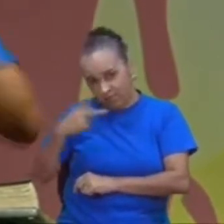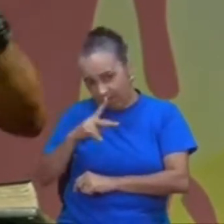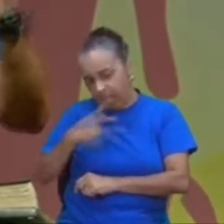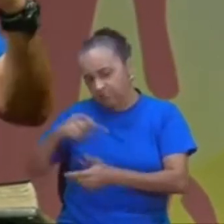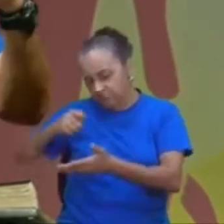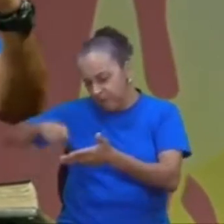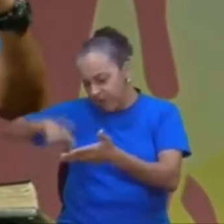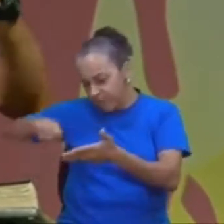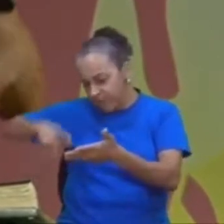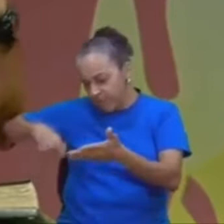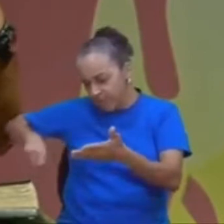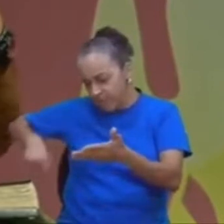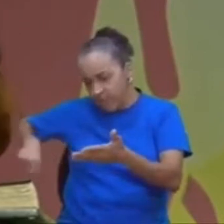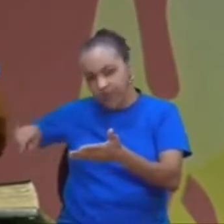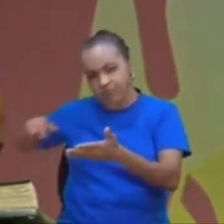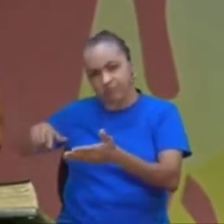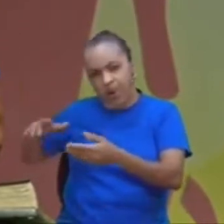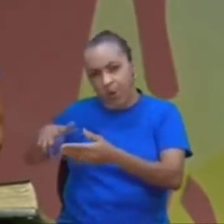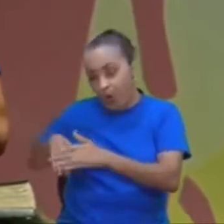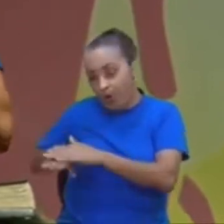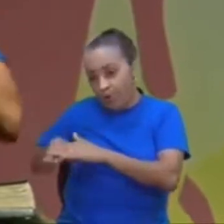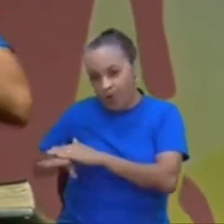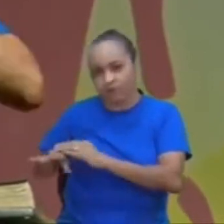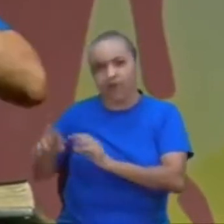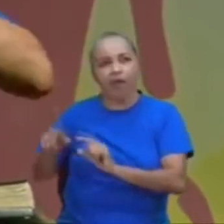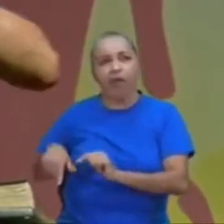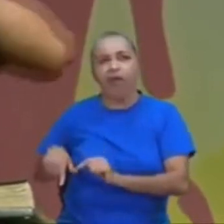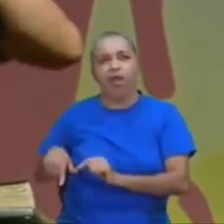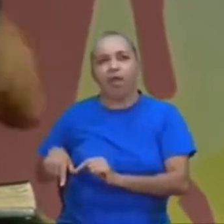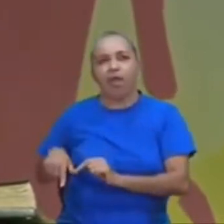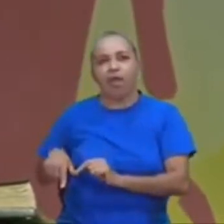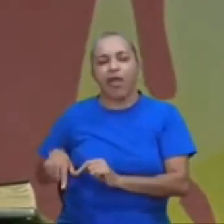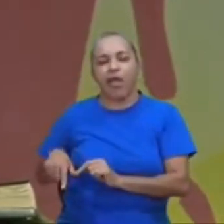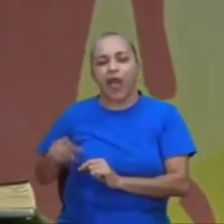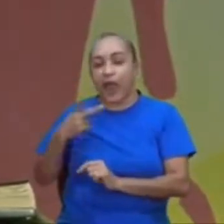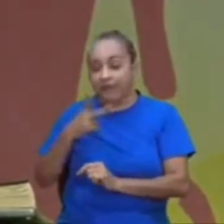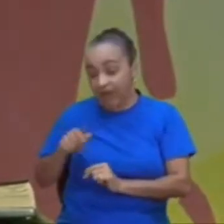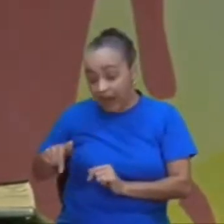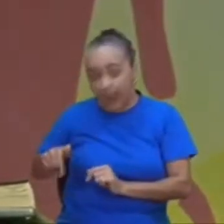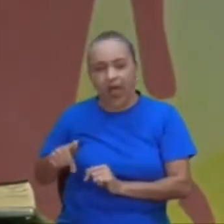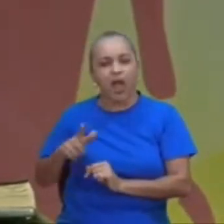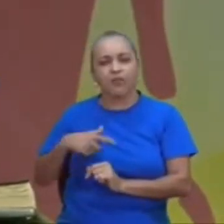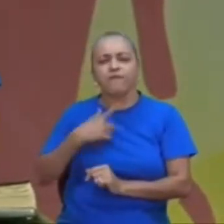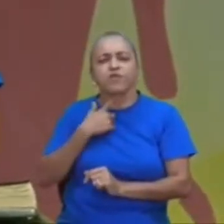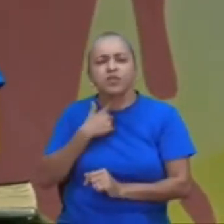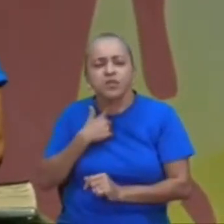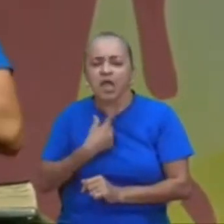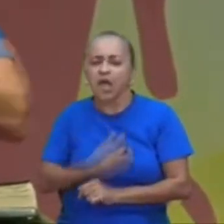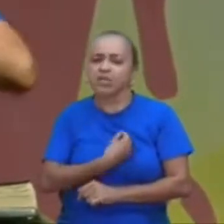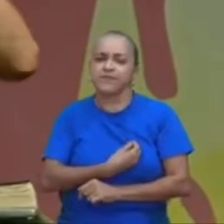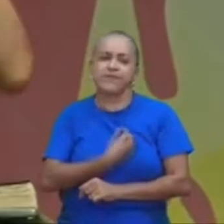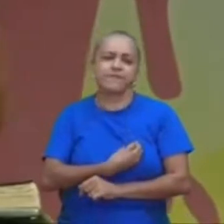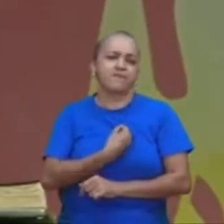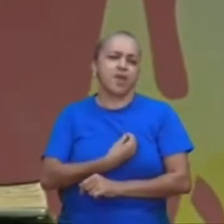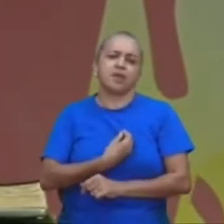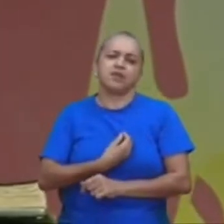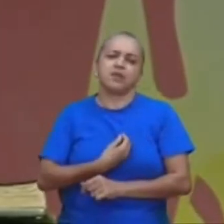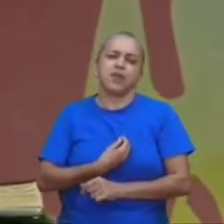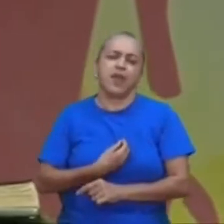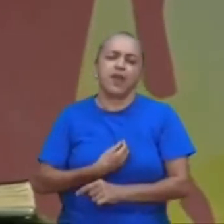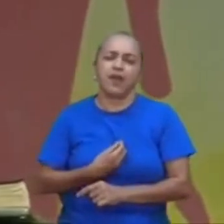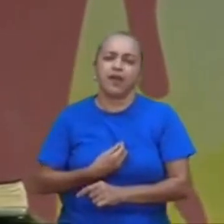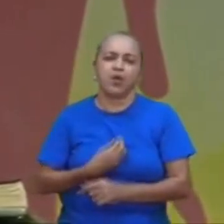uma ode a vida, a vontade de viver, a beleza da